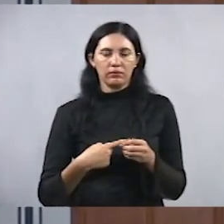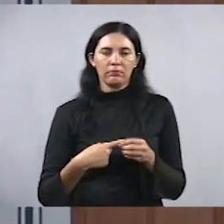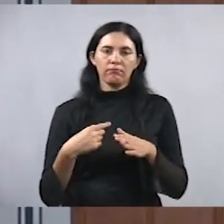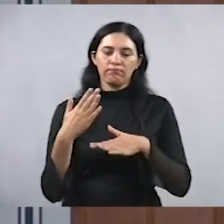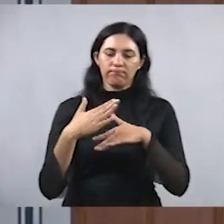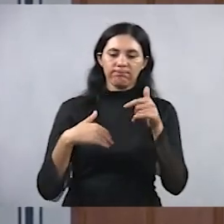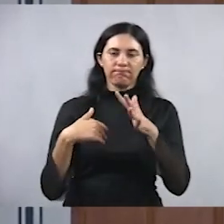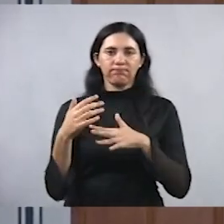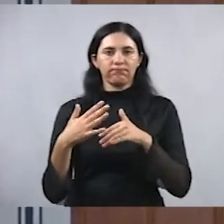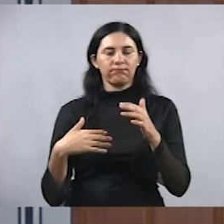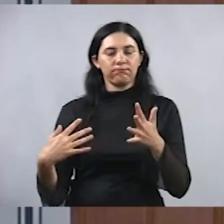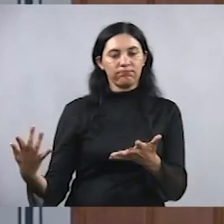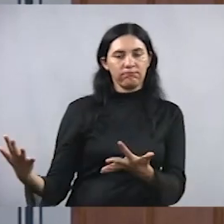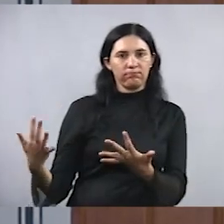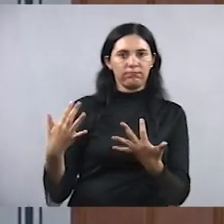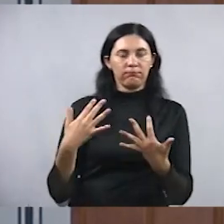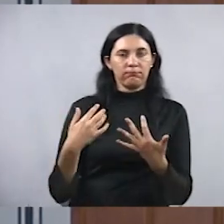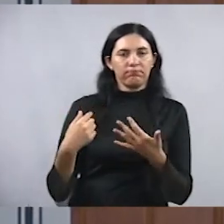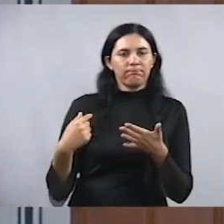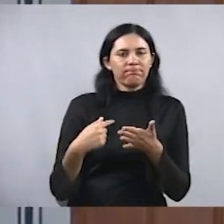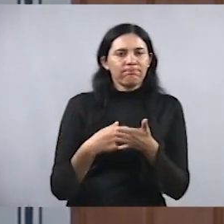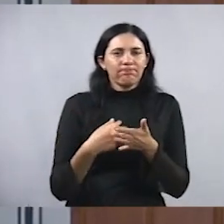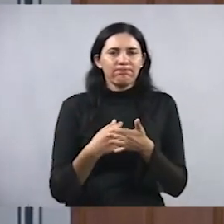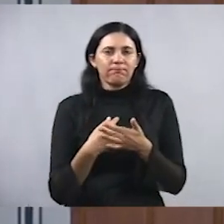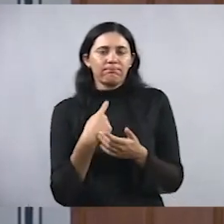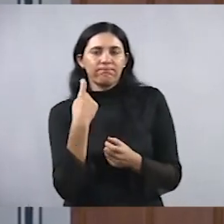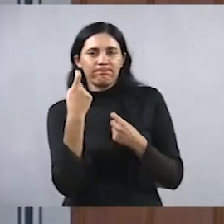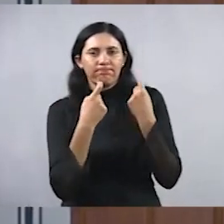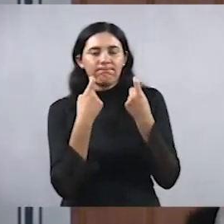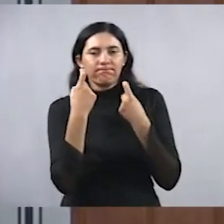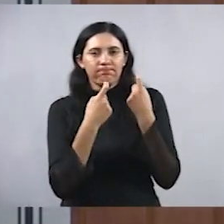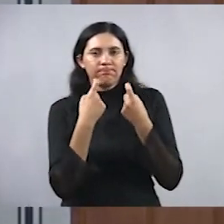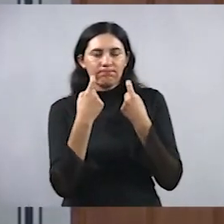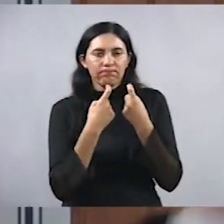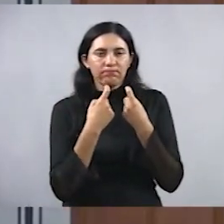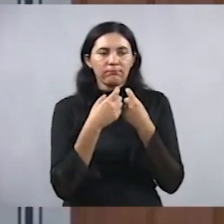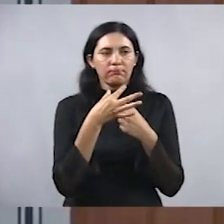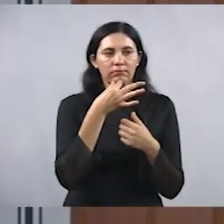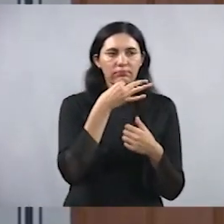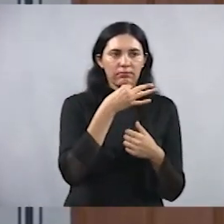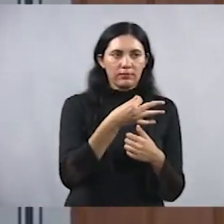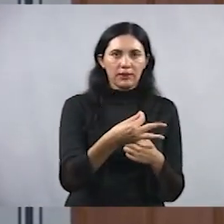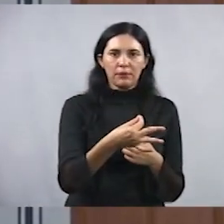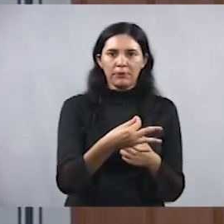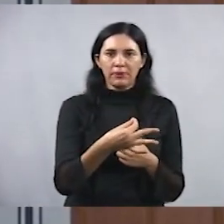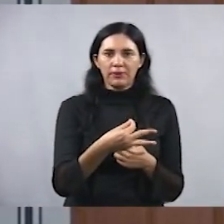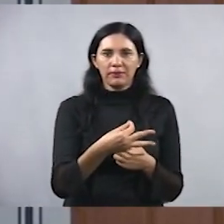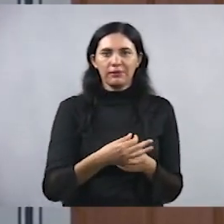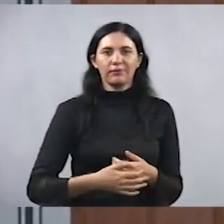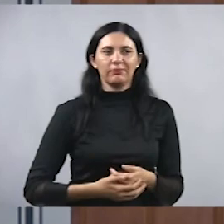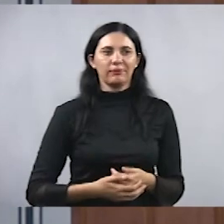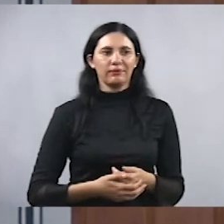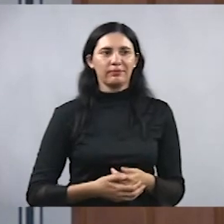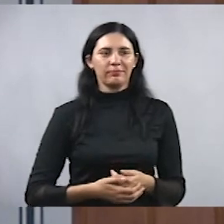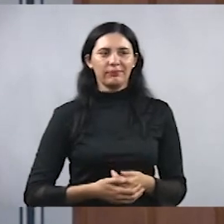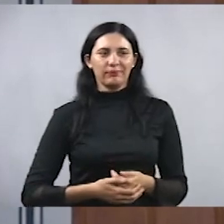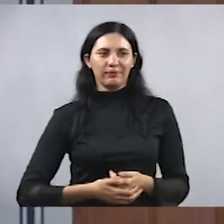profissionais, por vários pais preocupados com esse assunto. E para que a gente catapulte essa